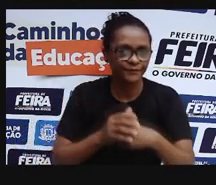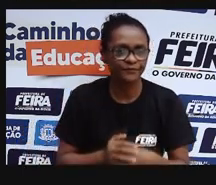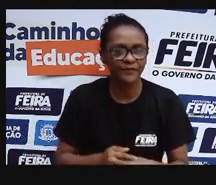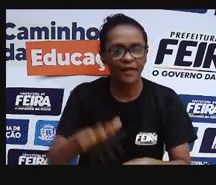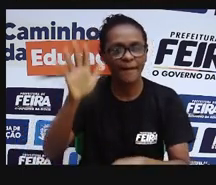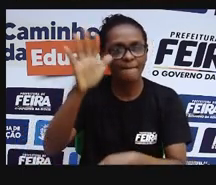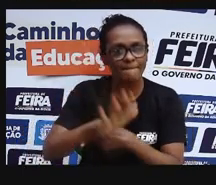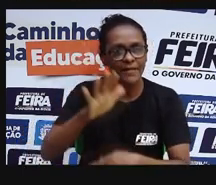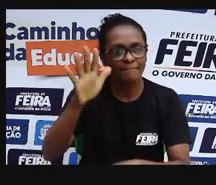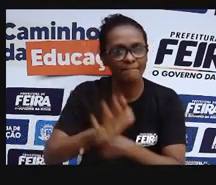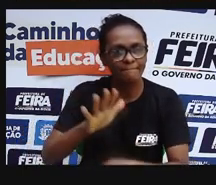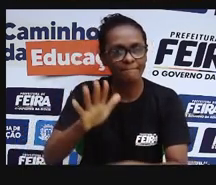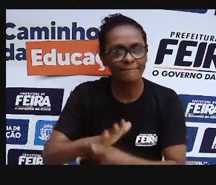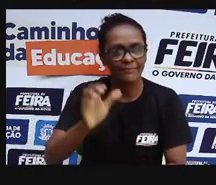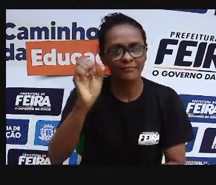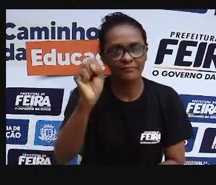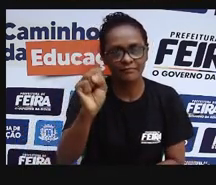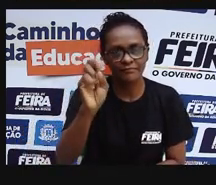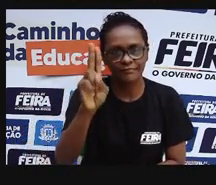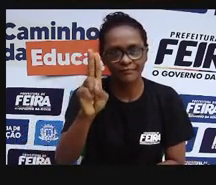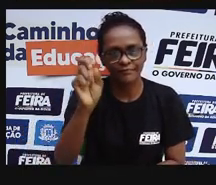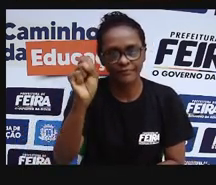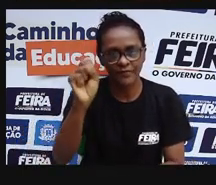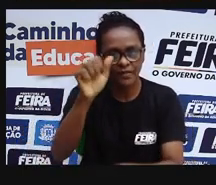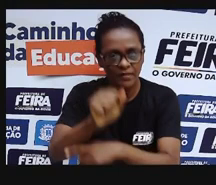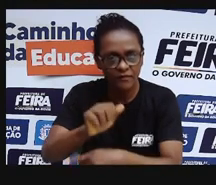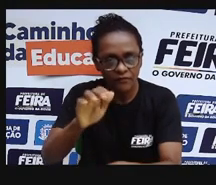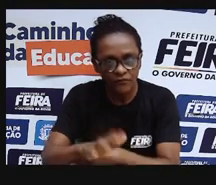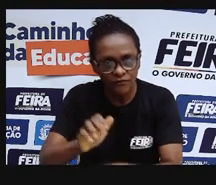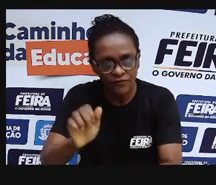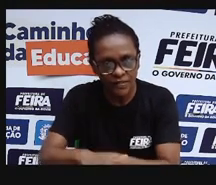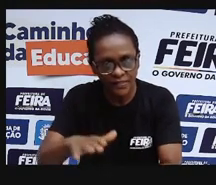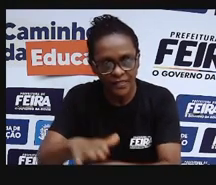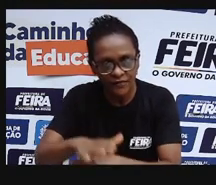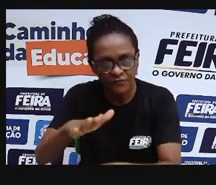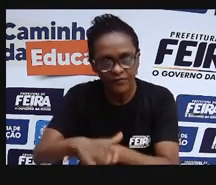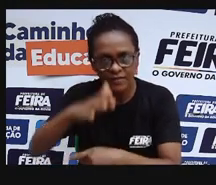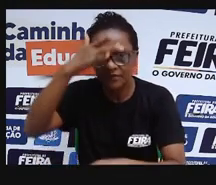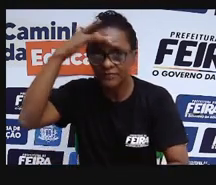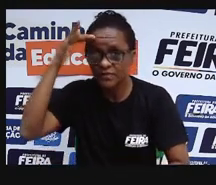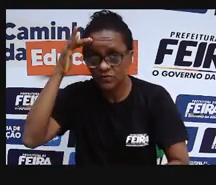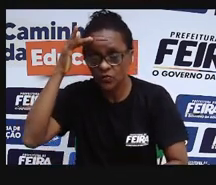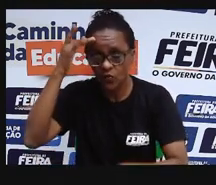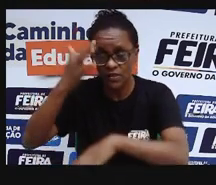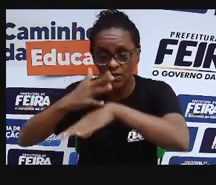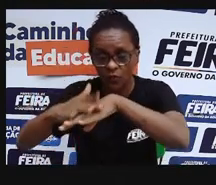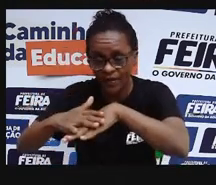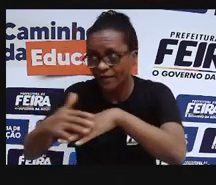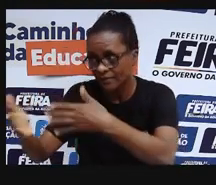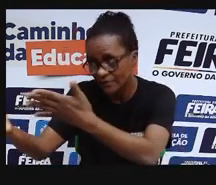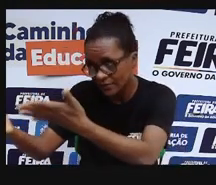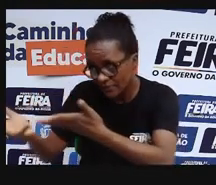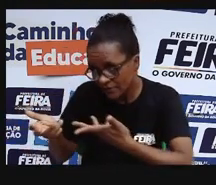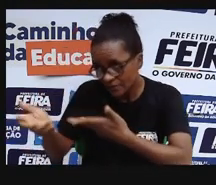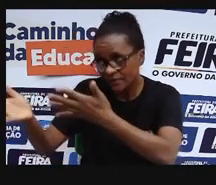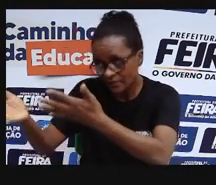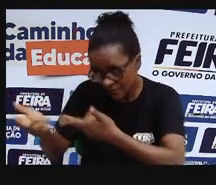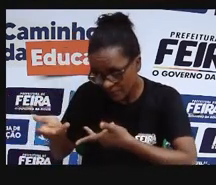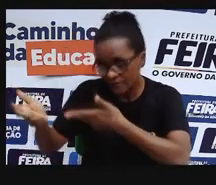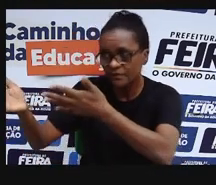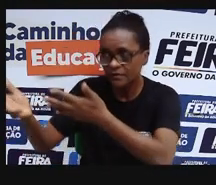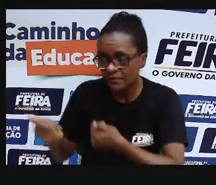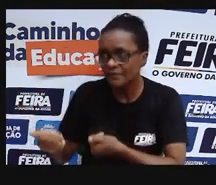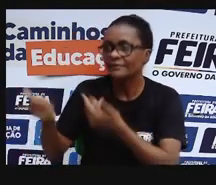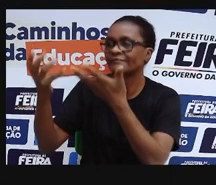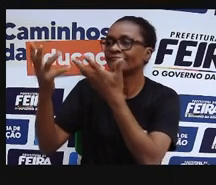e cuidar, pensar também, em todas essas dimensões da saúde. Não é só ir no